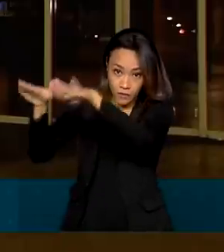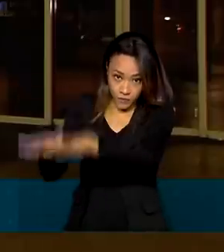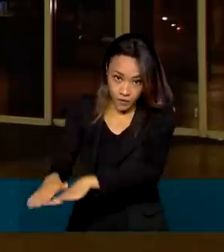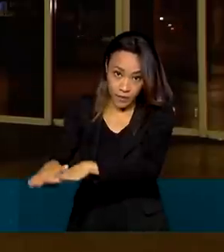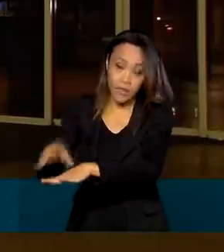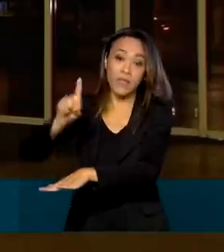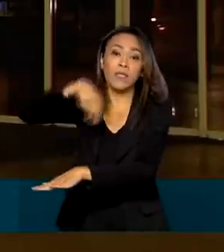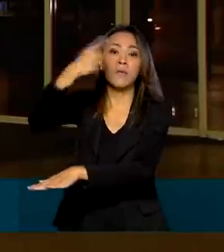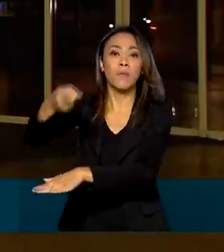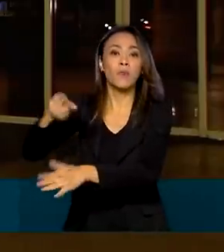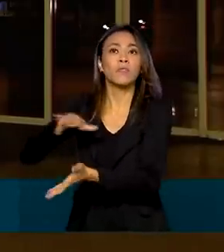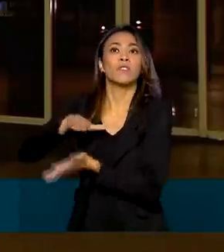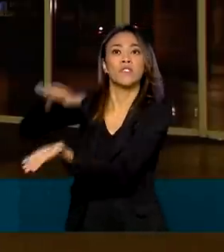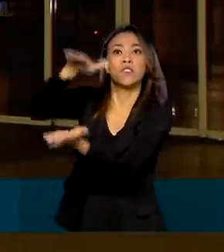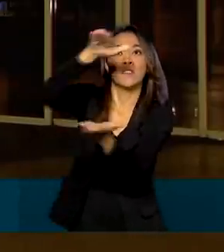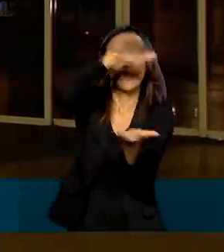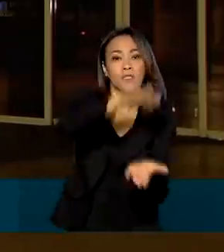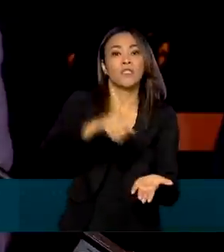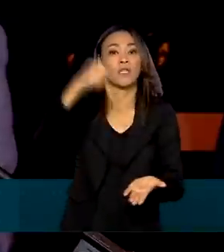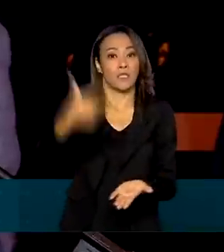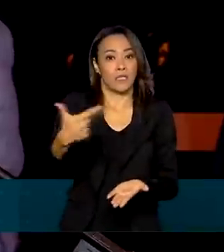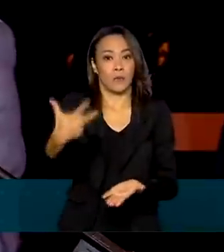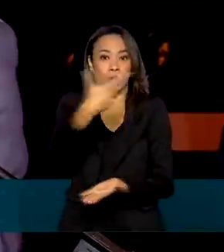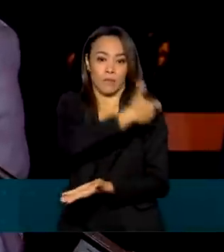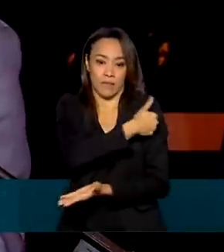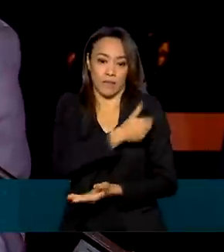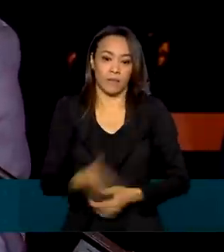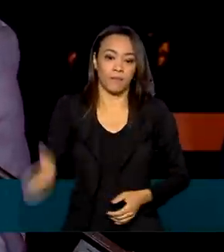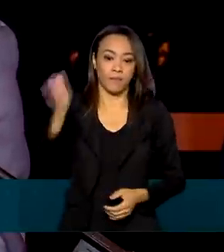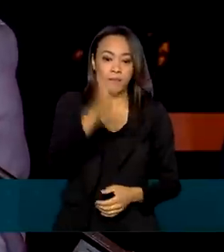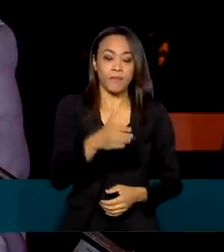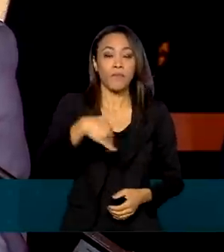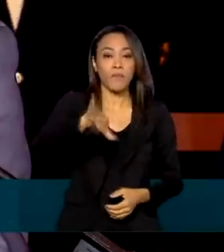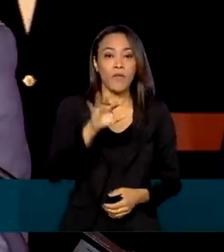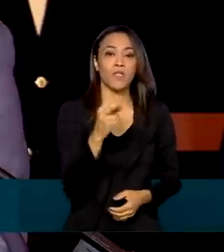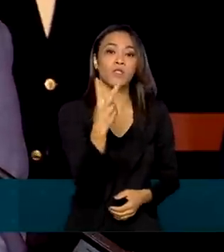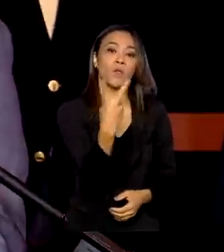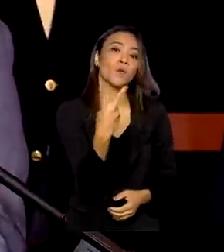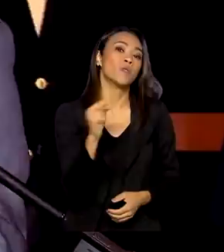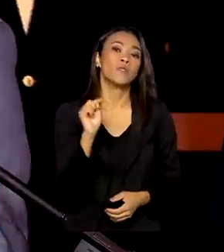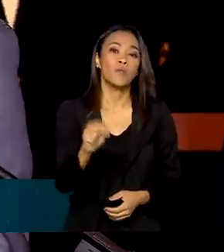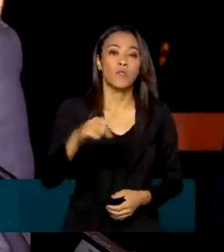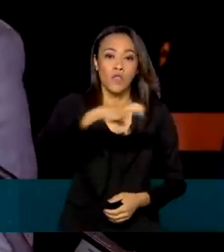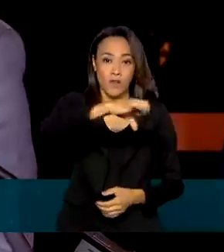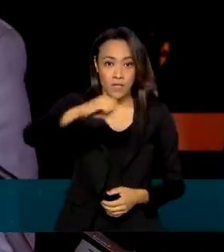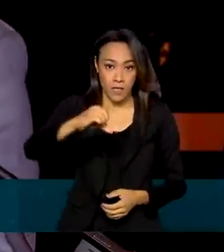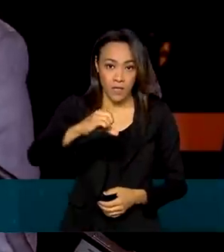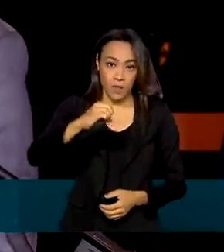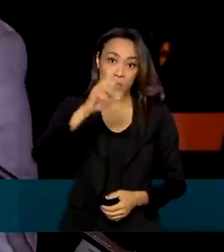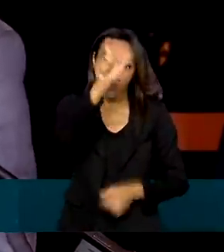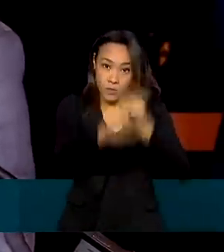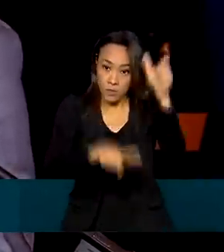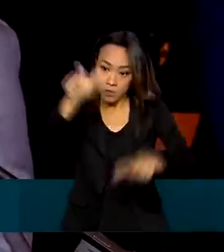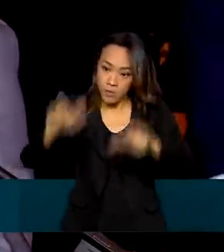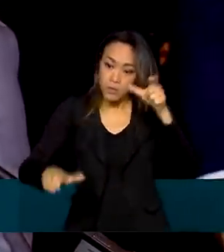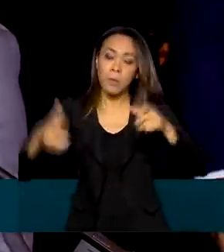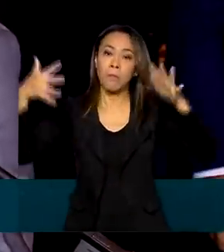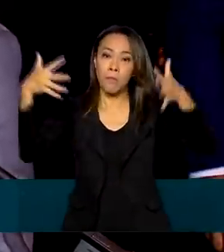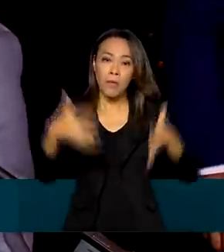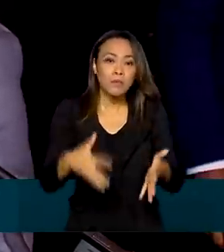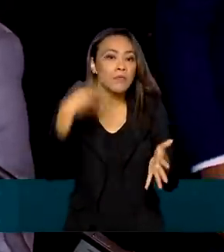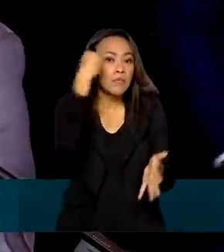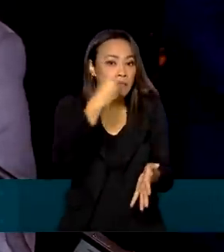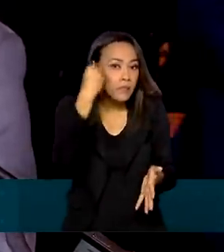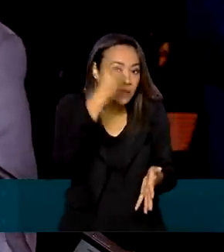distribuídas no momento da segunda dose. Mais de 2.900 brasileiros participaram dos ensaios